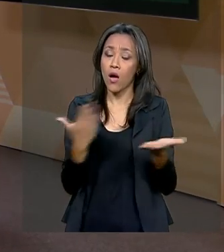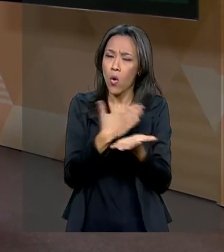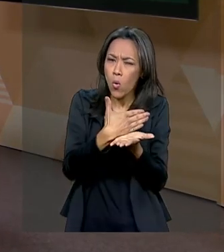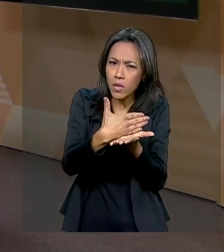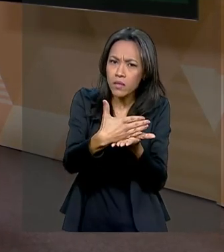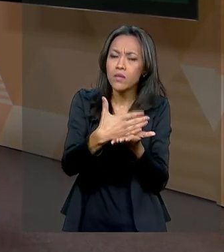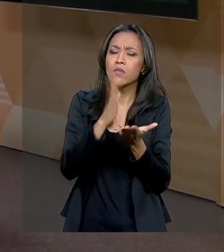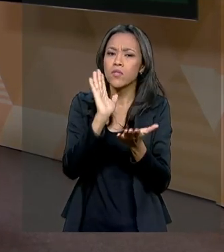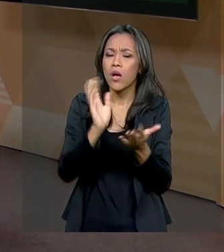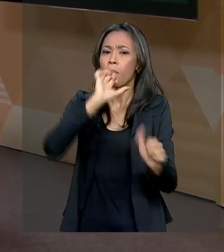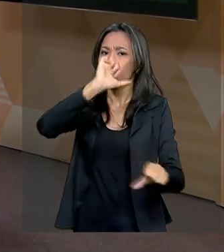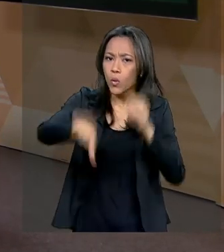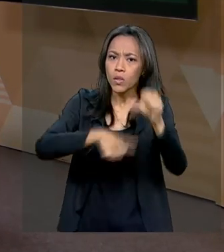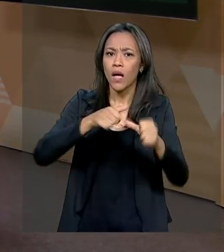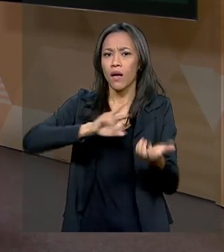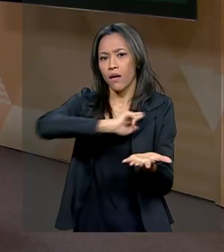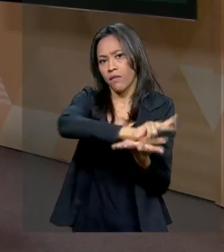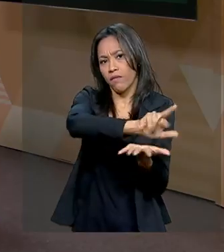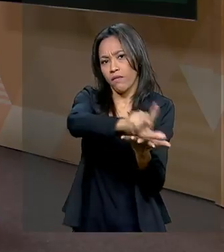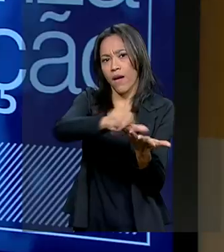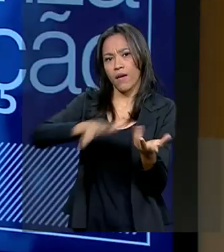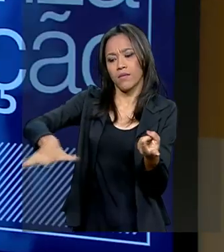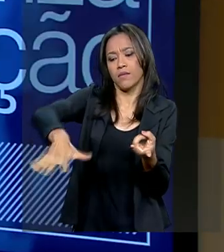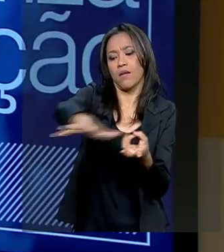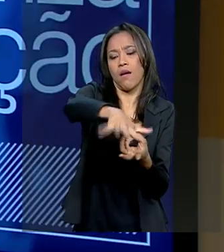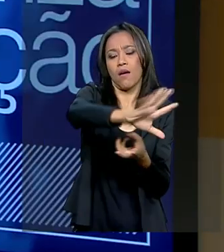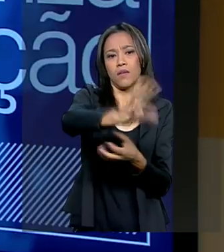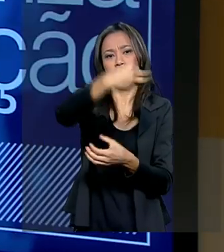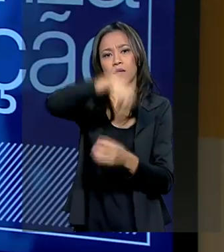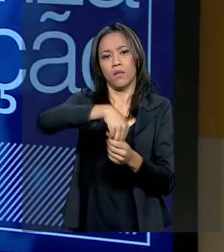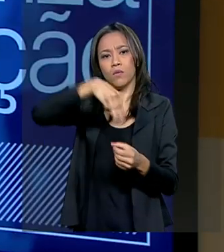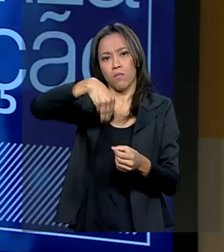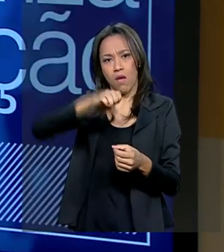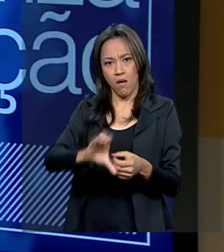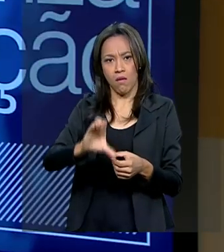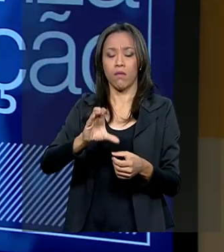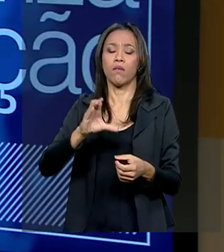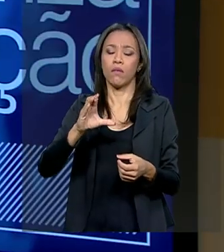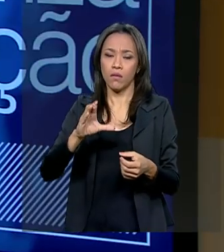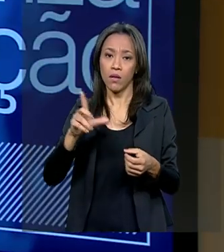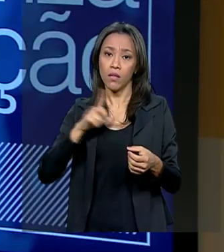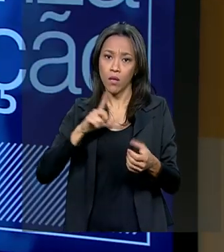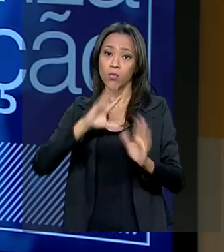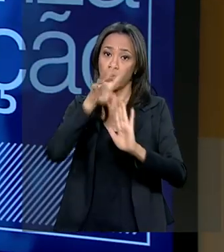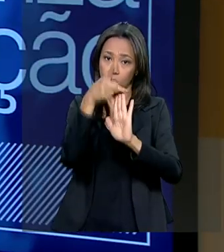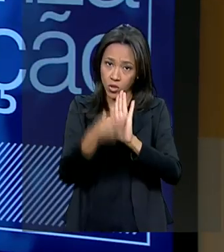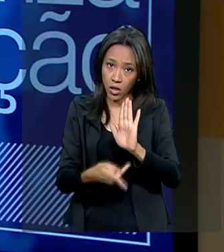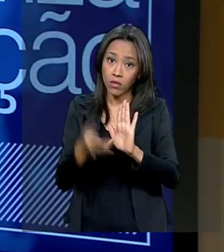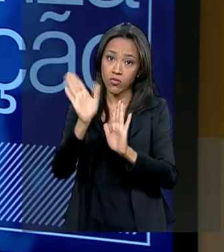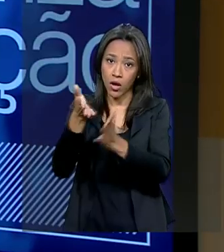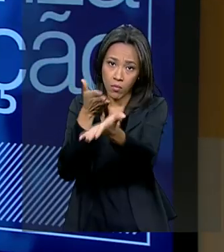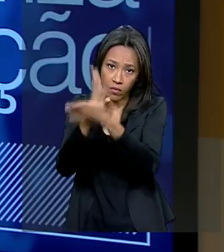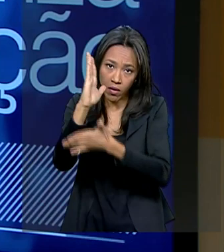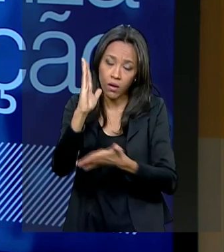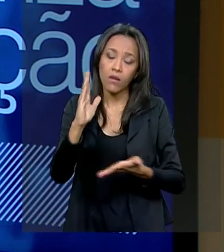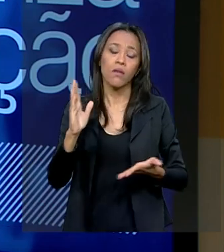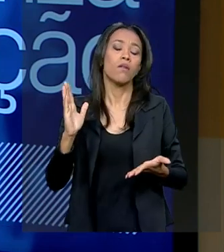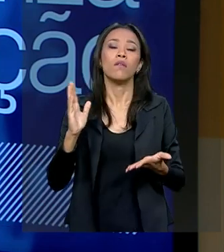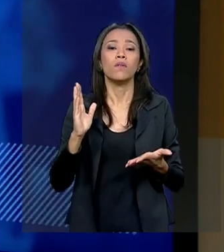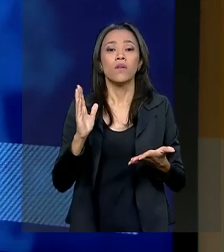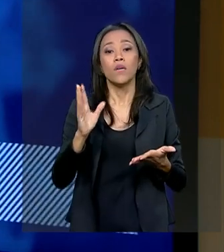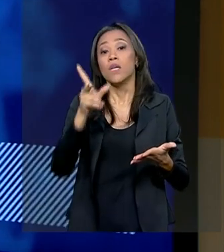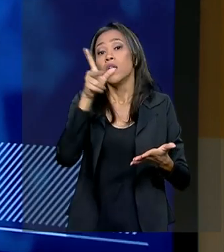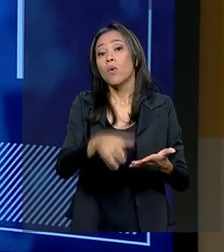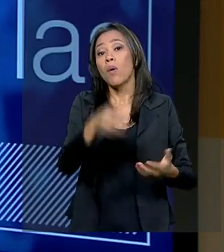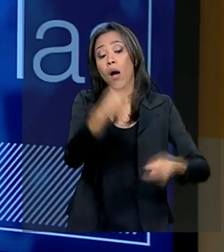mudando em todas as áreas da educação, já tem projetos sendo implementados, vários deles aprovados, como a